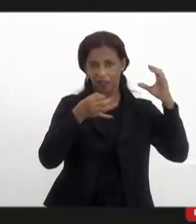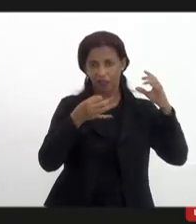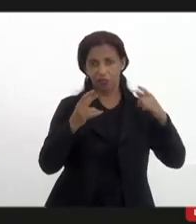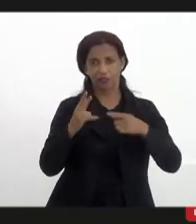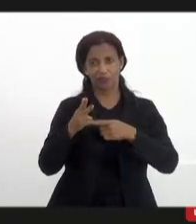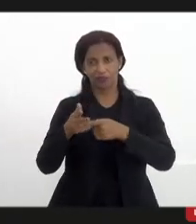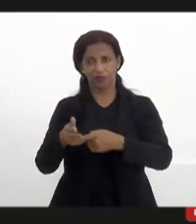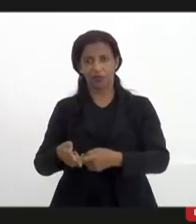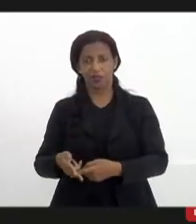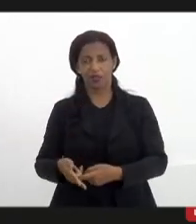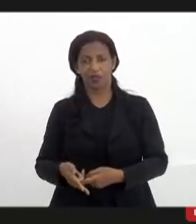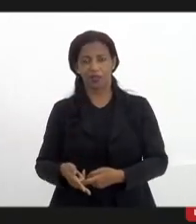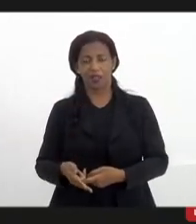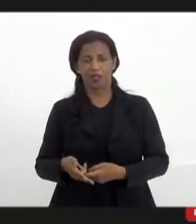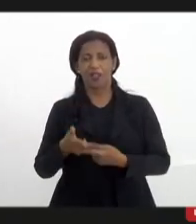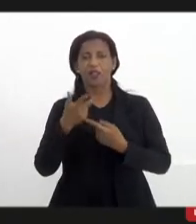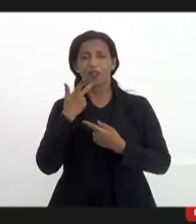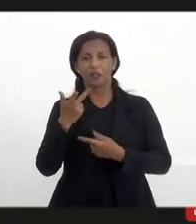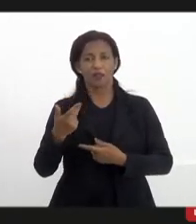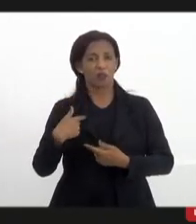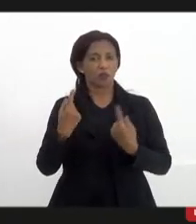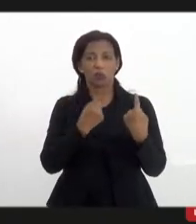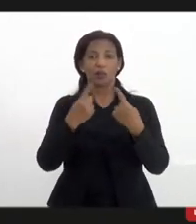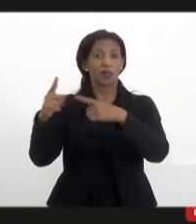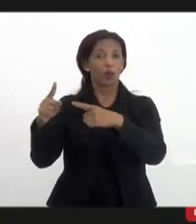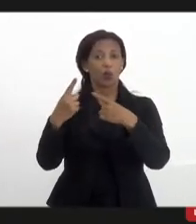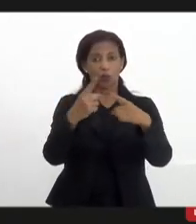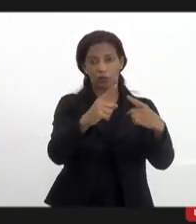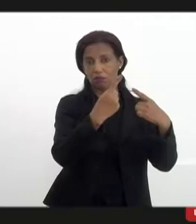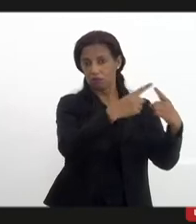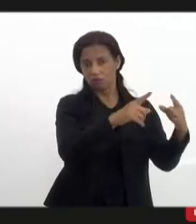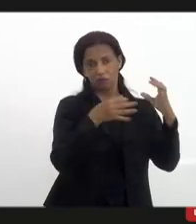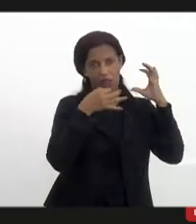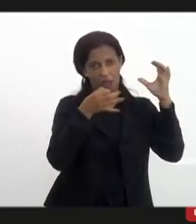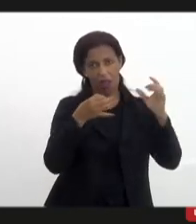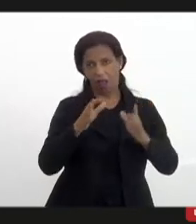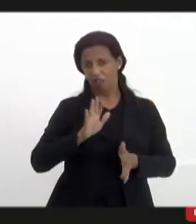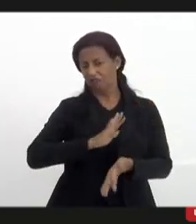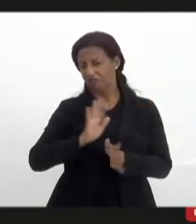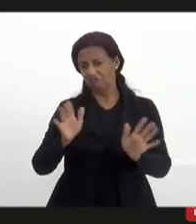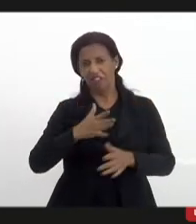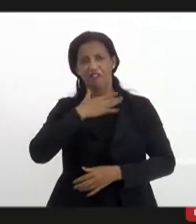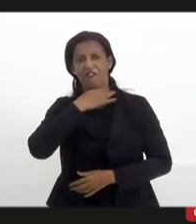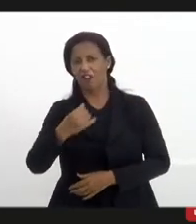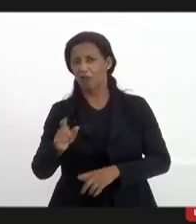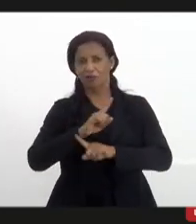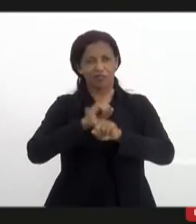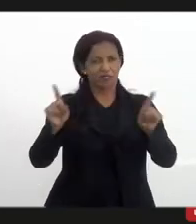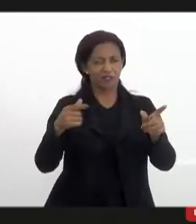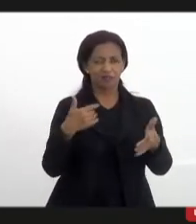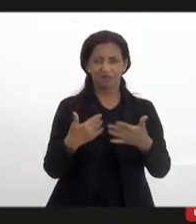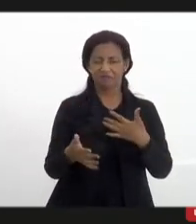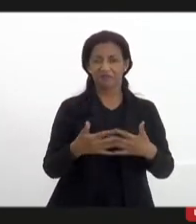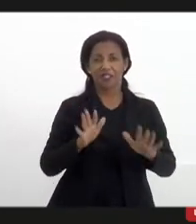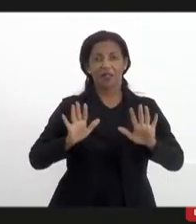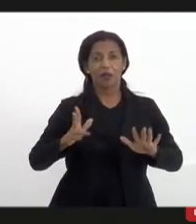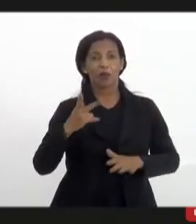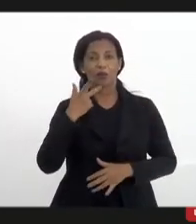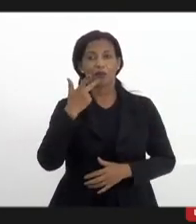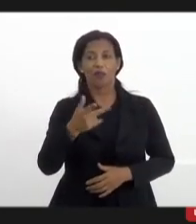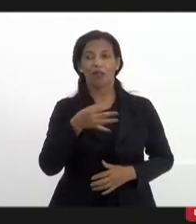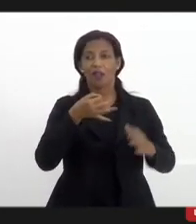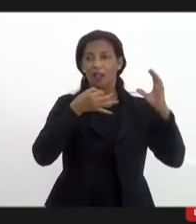eu quero deixar bem claro aqui eu não tenho nada contra a rádio nenhuma se é pirata não pirata mas quando você fala assim